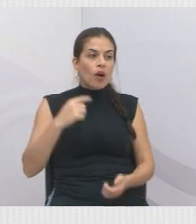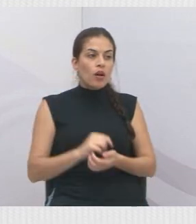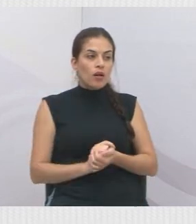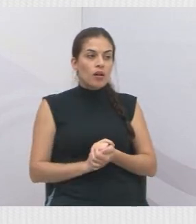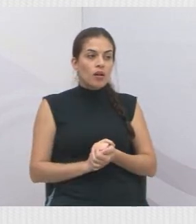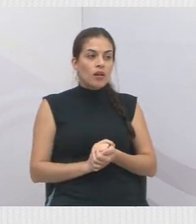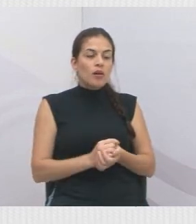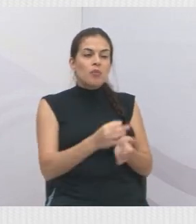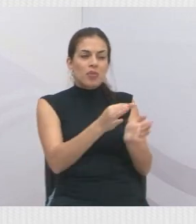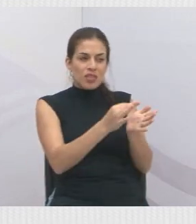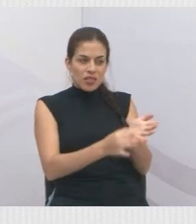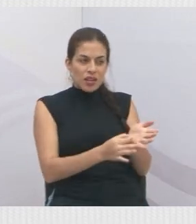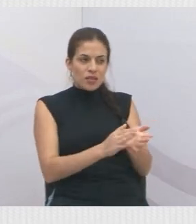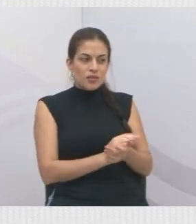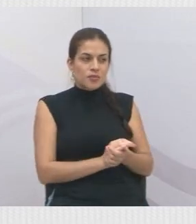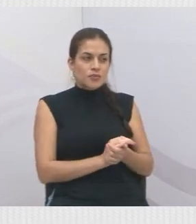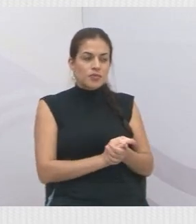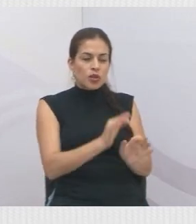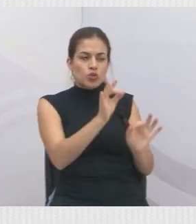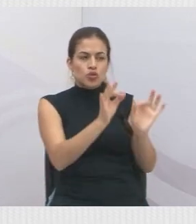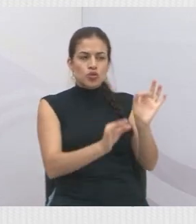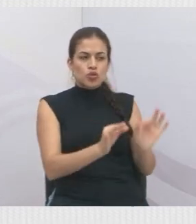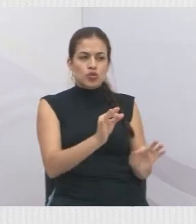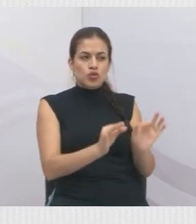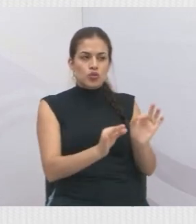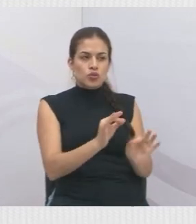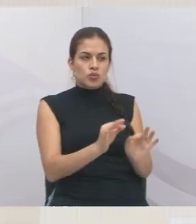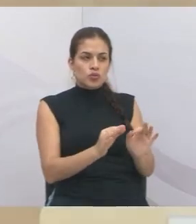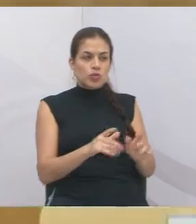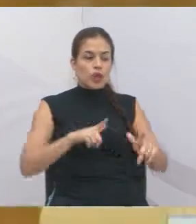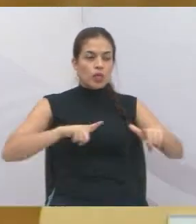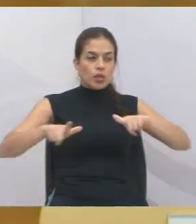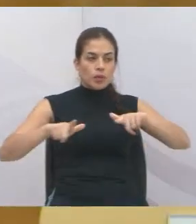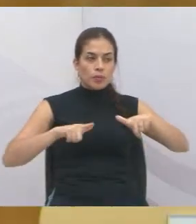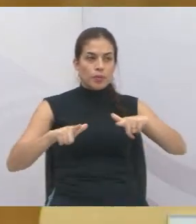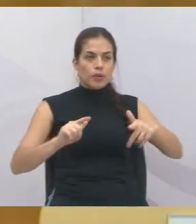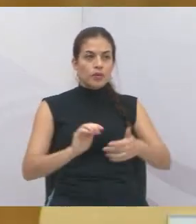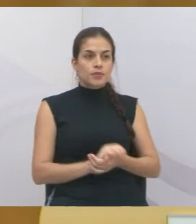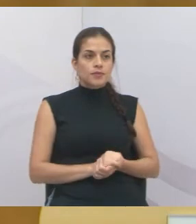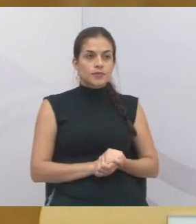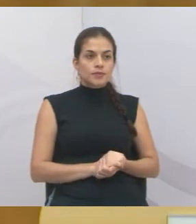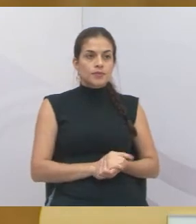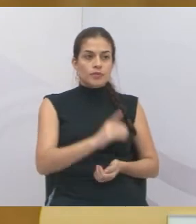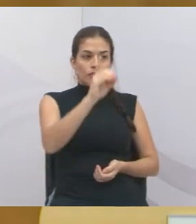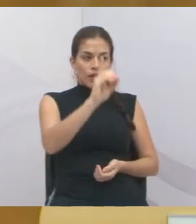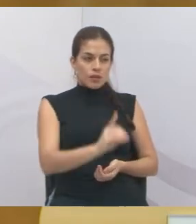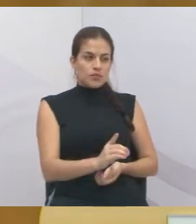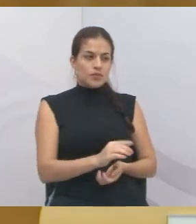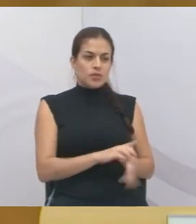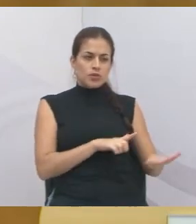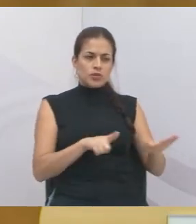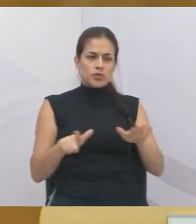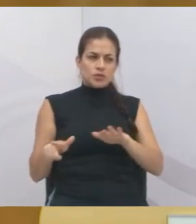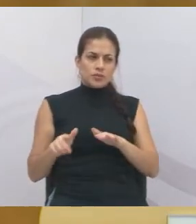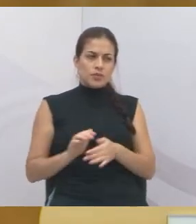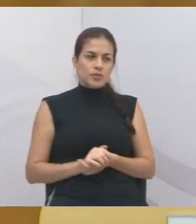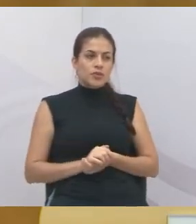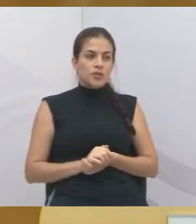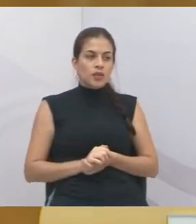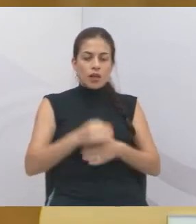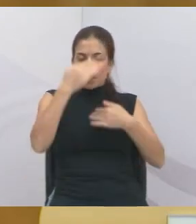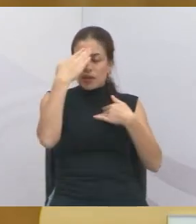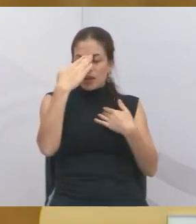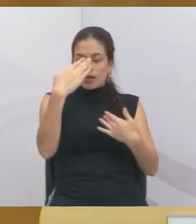validade perante a justiça do trabalho. Então, esse foi o seu direito dessa semana. Eu quero agradecer